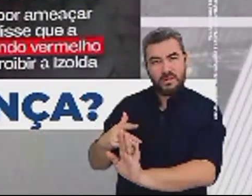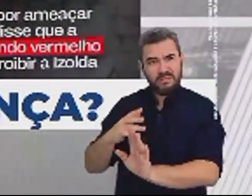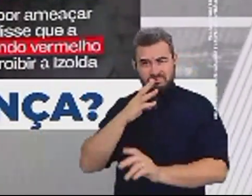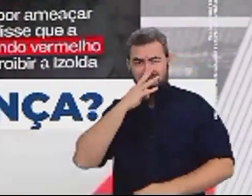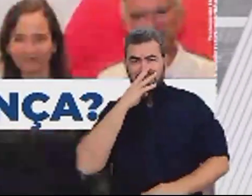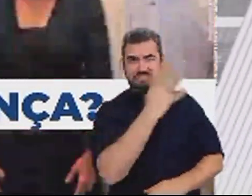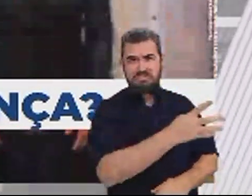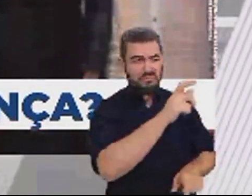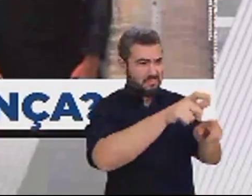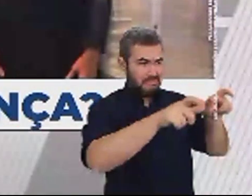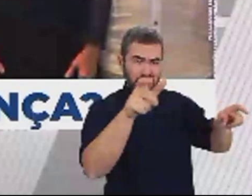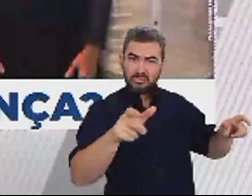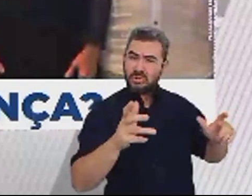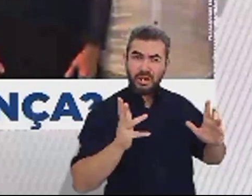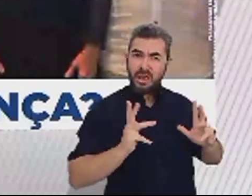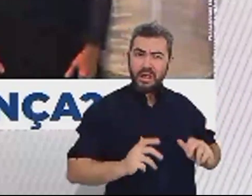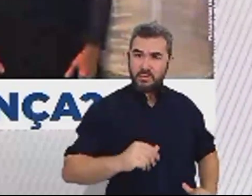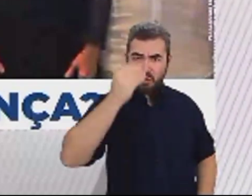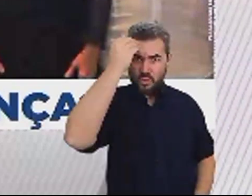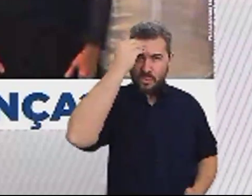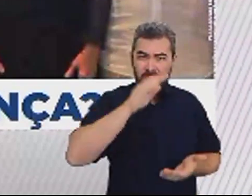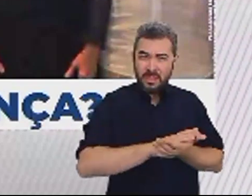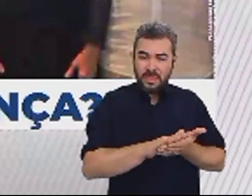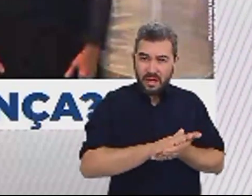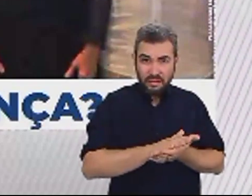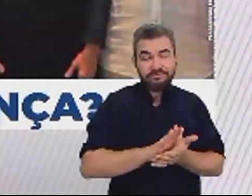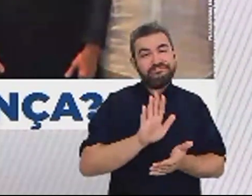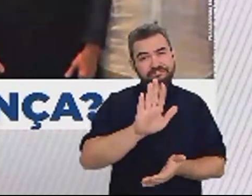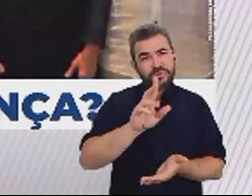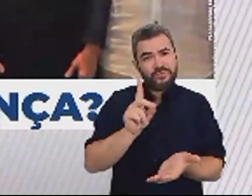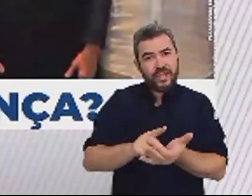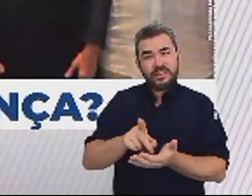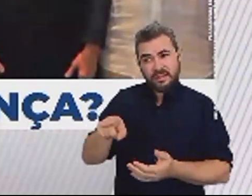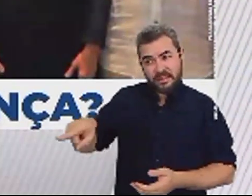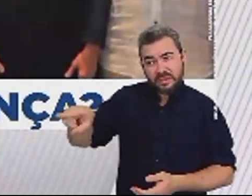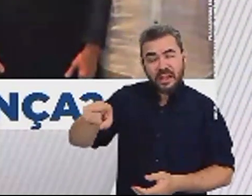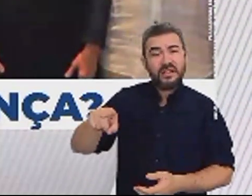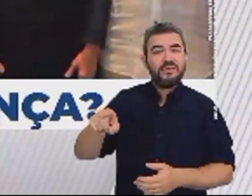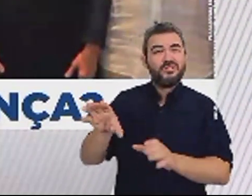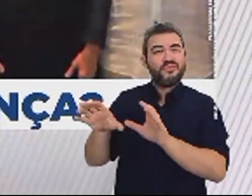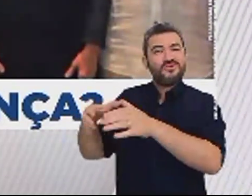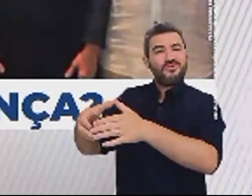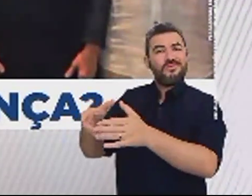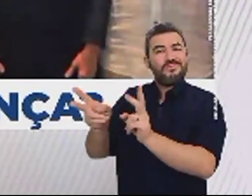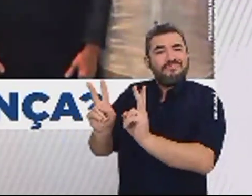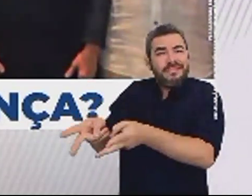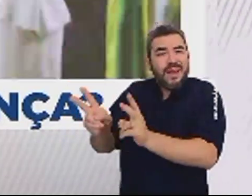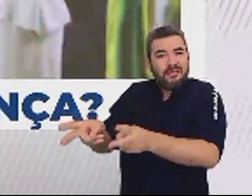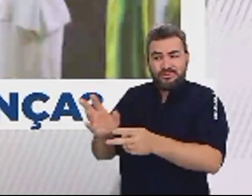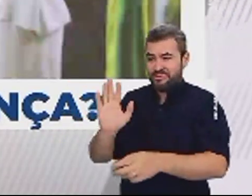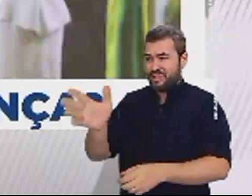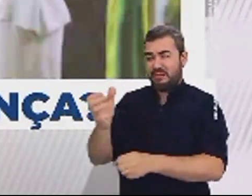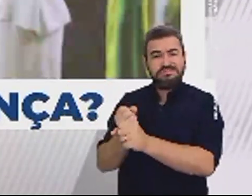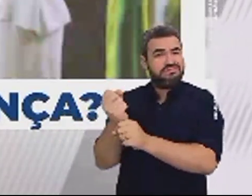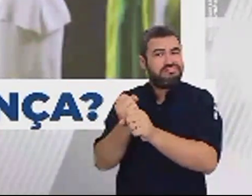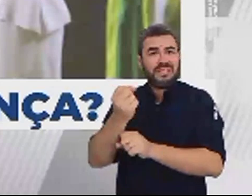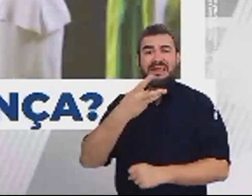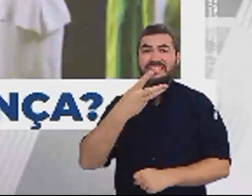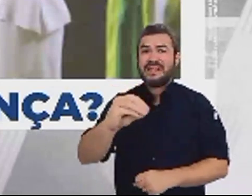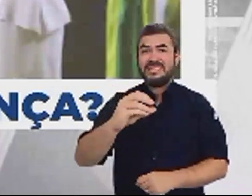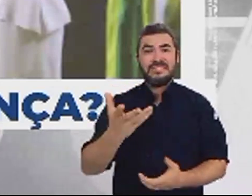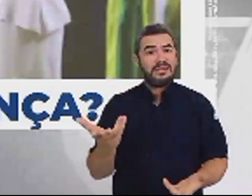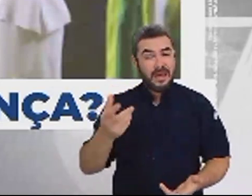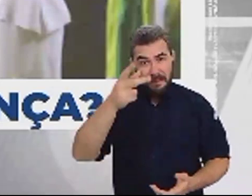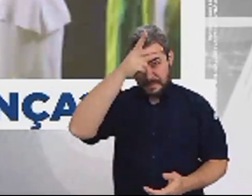é que a Isolda faz parte de um grupo que está há 30 anos na prefeitura e há 18 anos no governo do